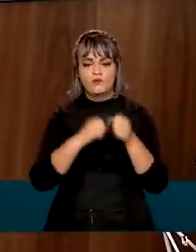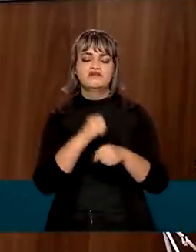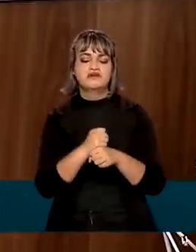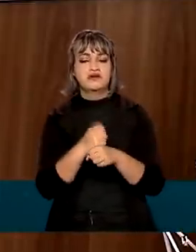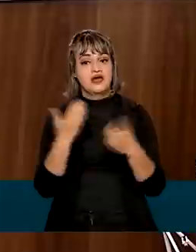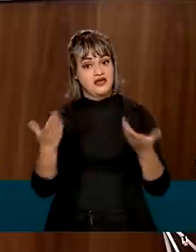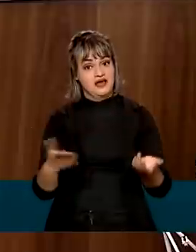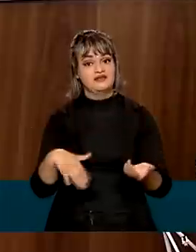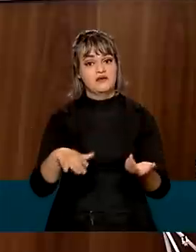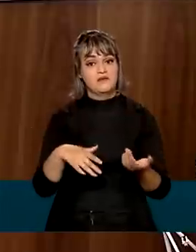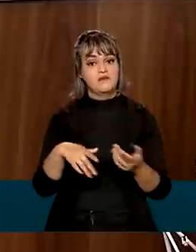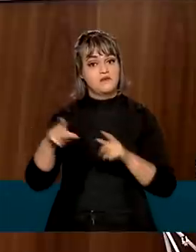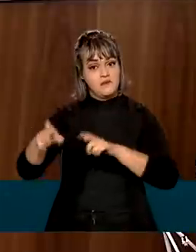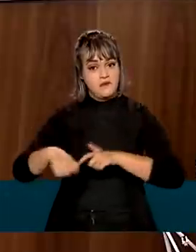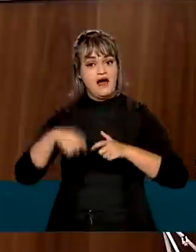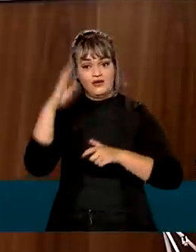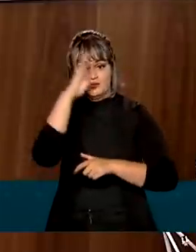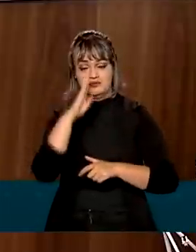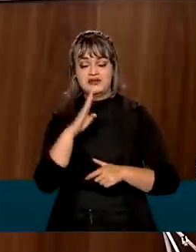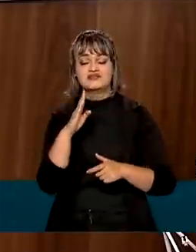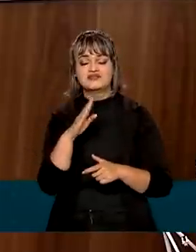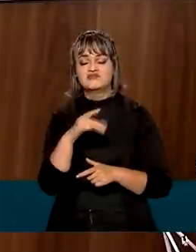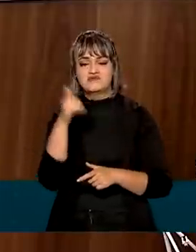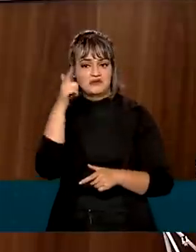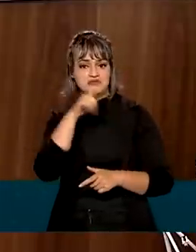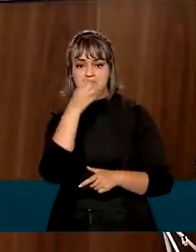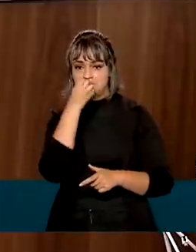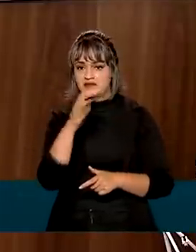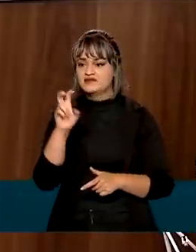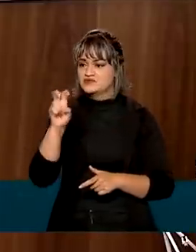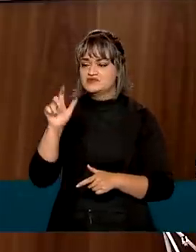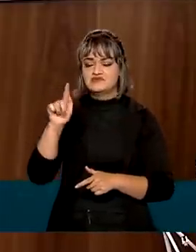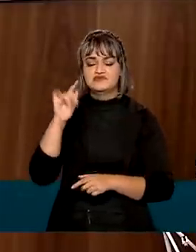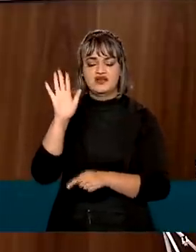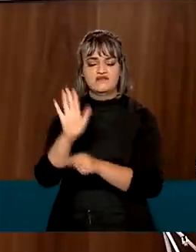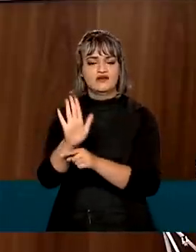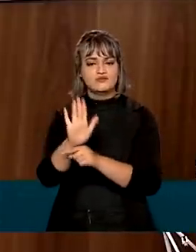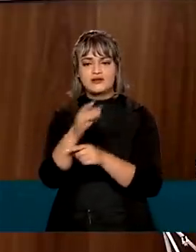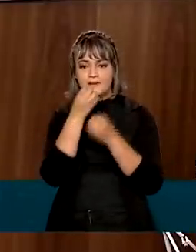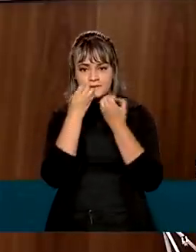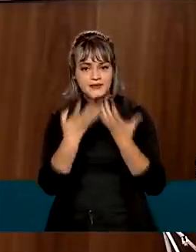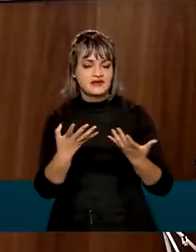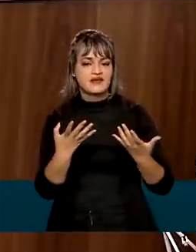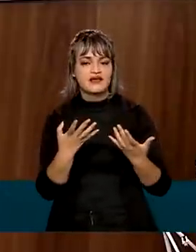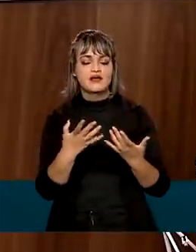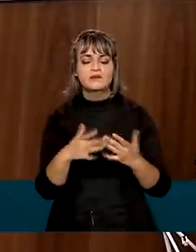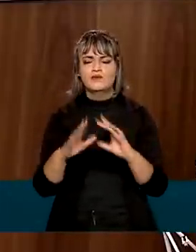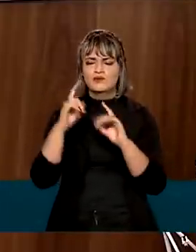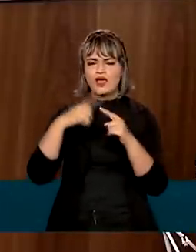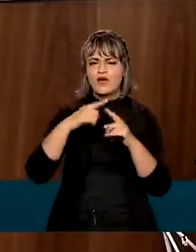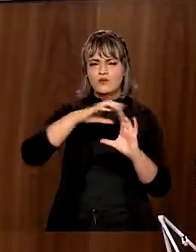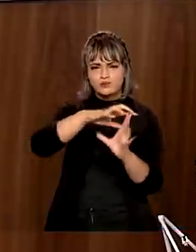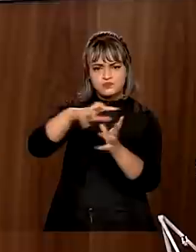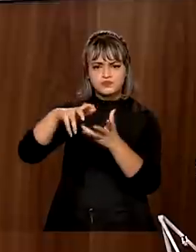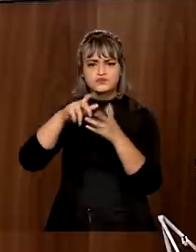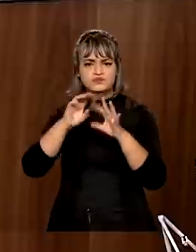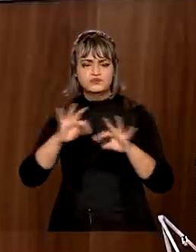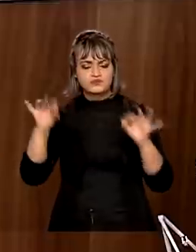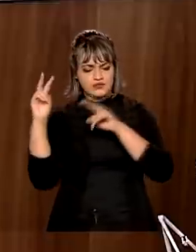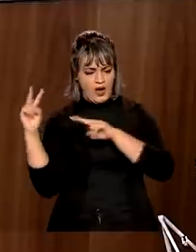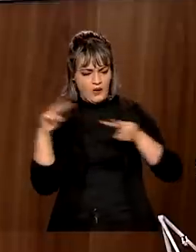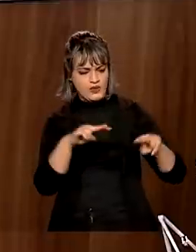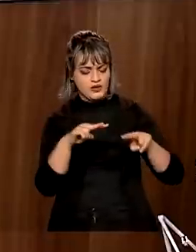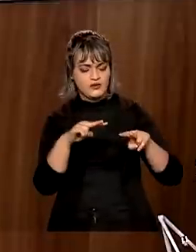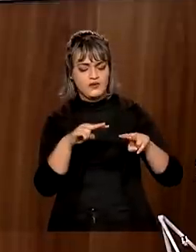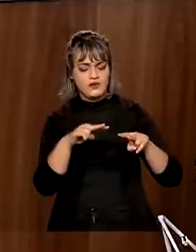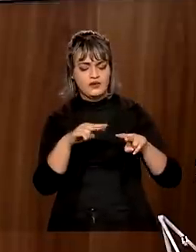ser o principal beneficiado. Porque todo o mundo inteiro está olhando, esperando,